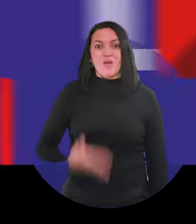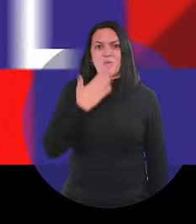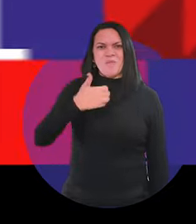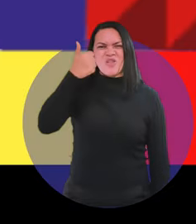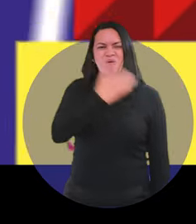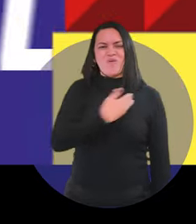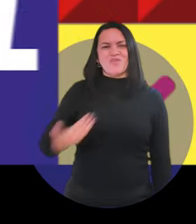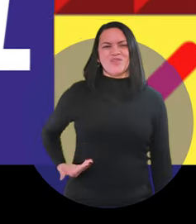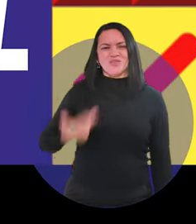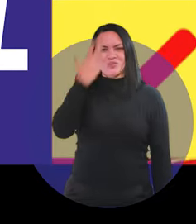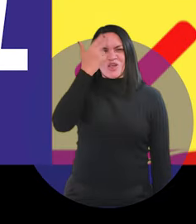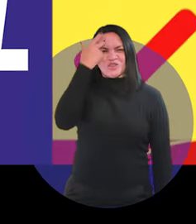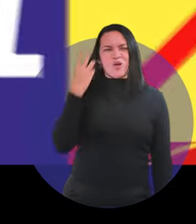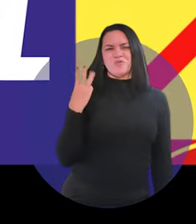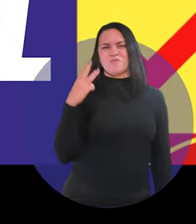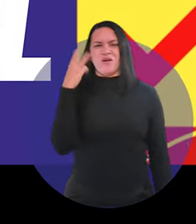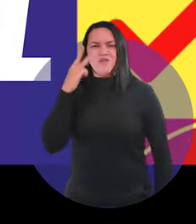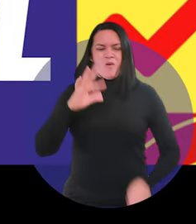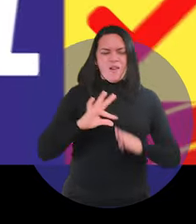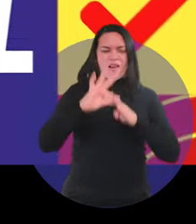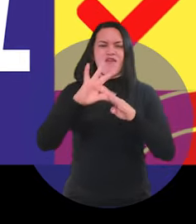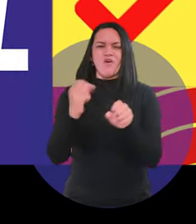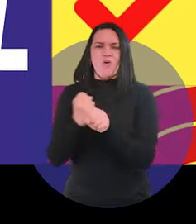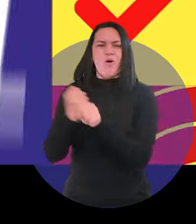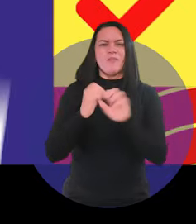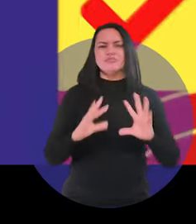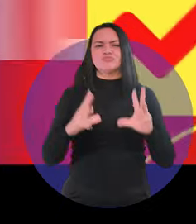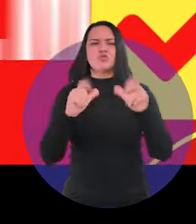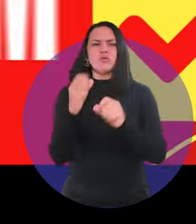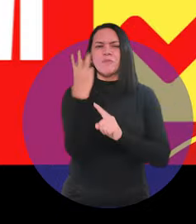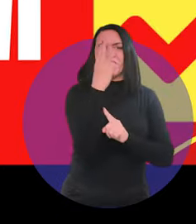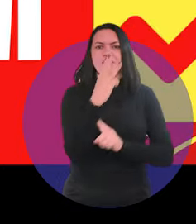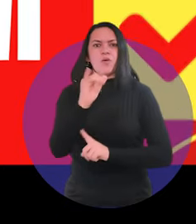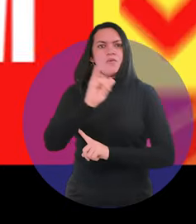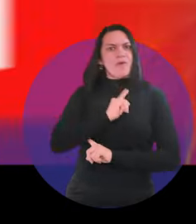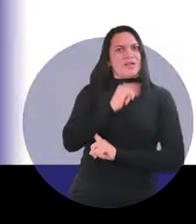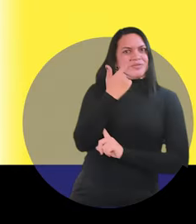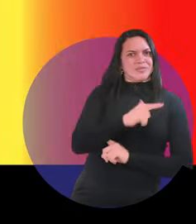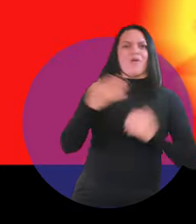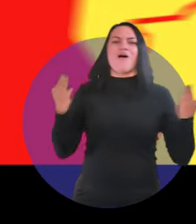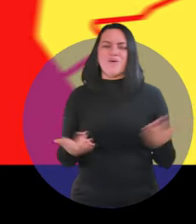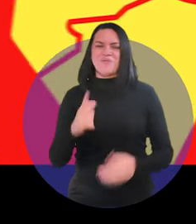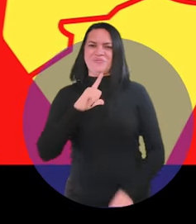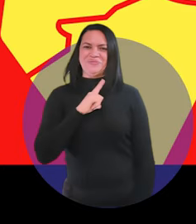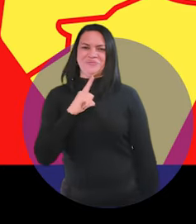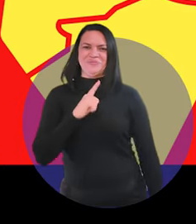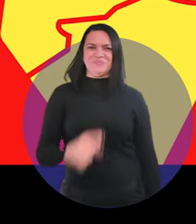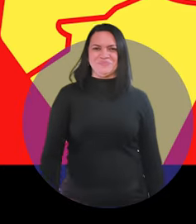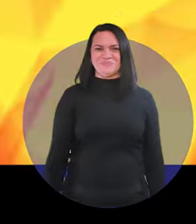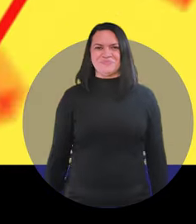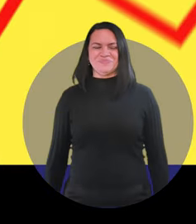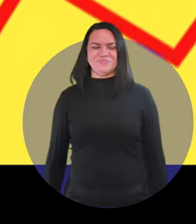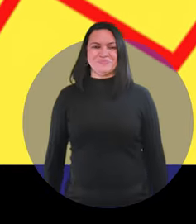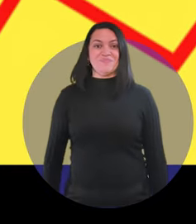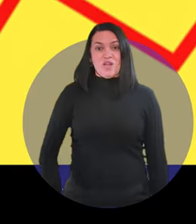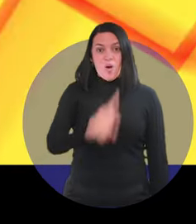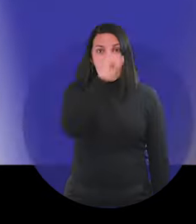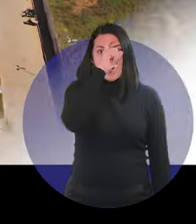O melhor governador da história do Maranhão levou obras para todo o Estado. Imperatriz não tinha, mas agora tem.